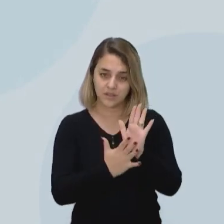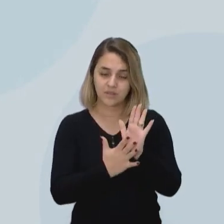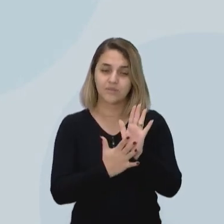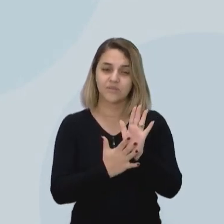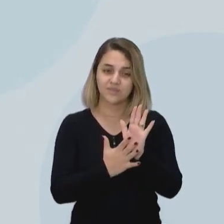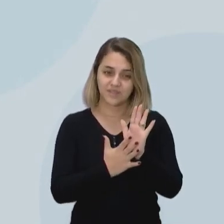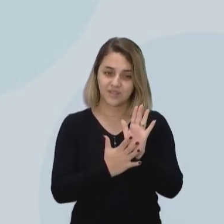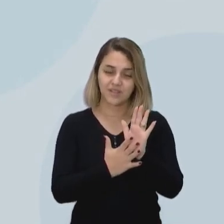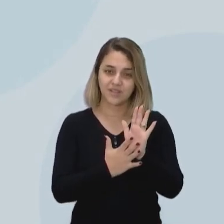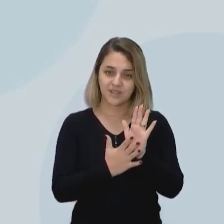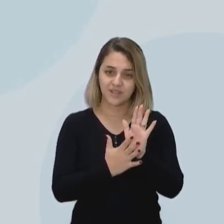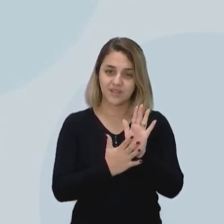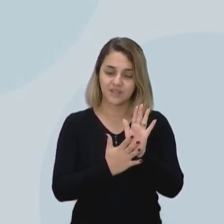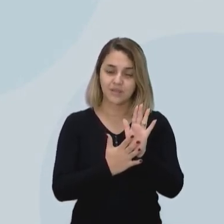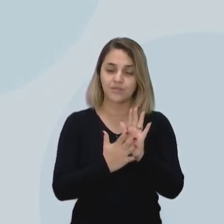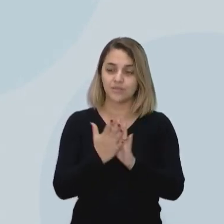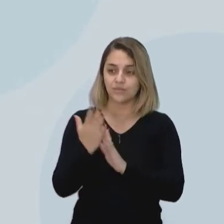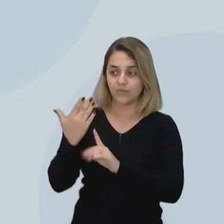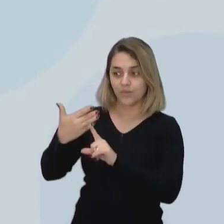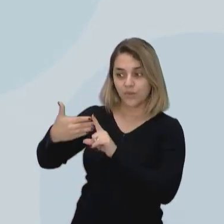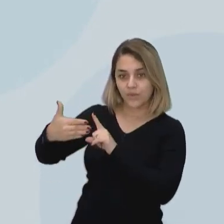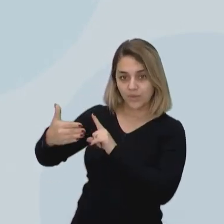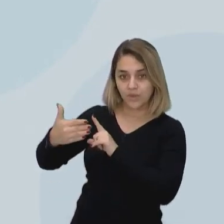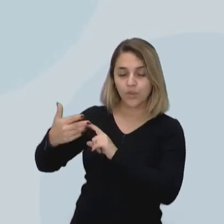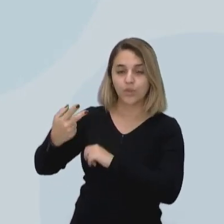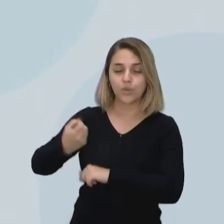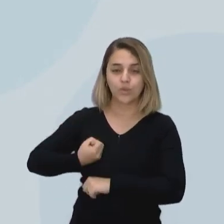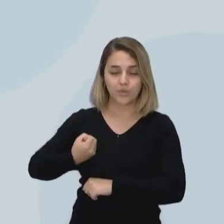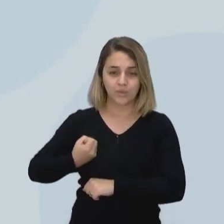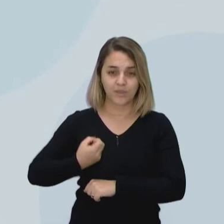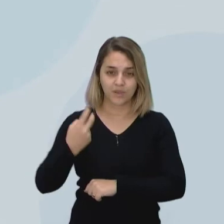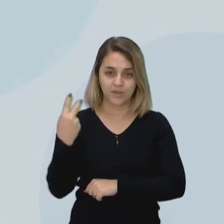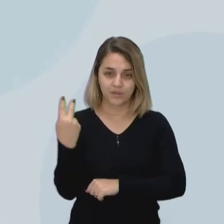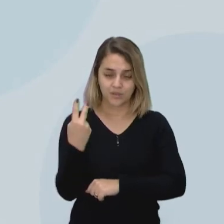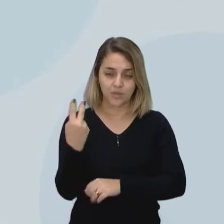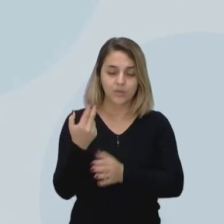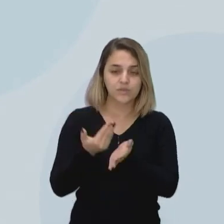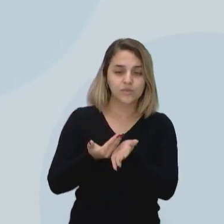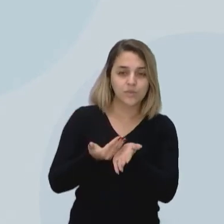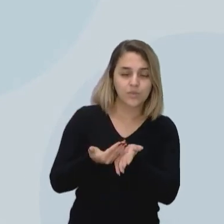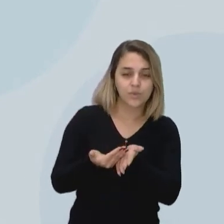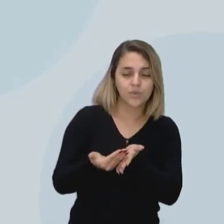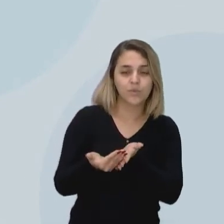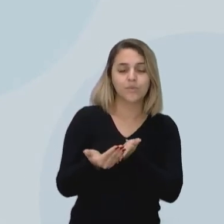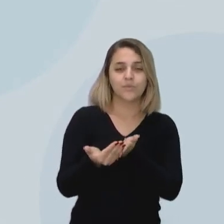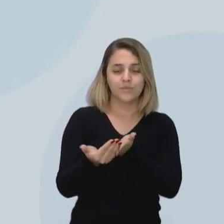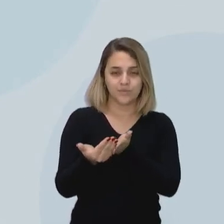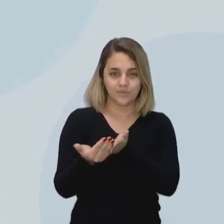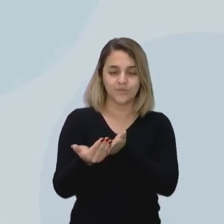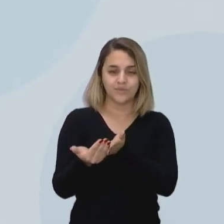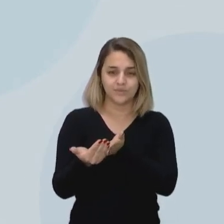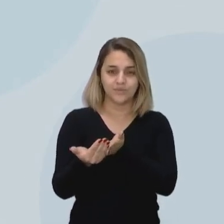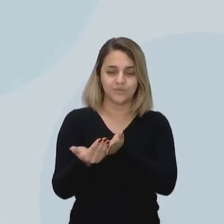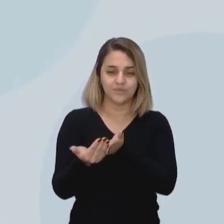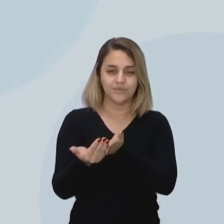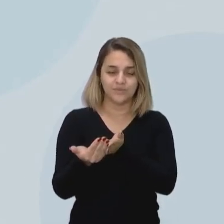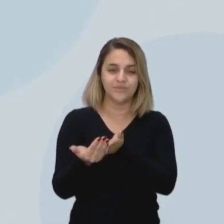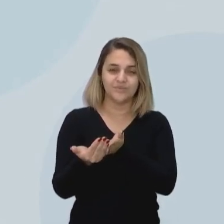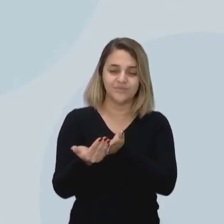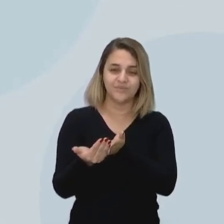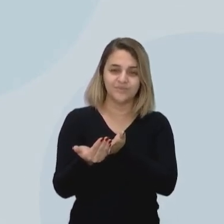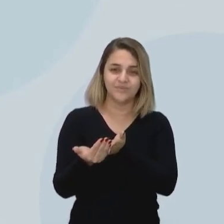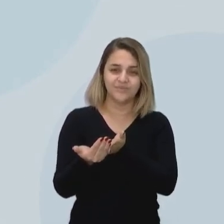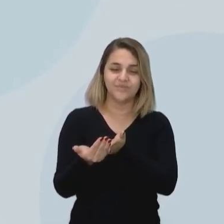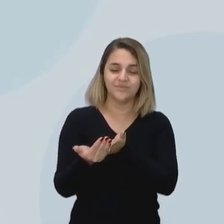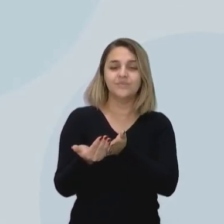como a gente colocou lá no slide para vocês da atividade 2 a parte de introdução dessa dessa nova